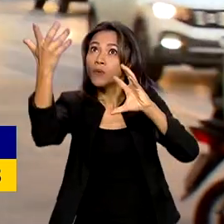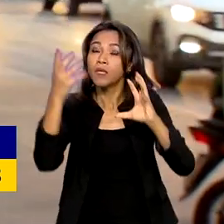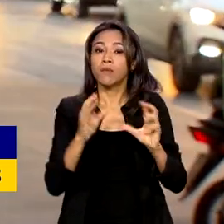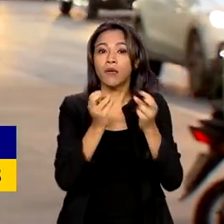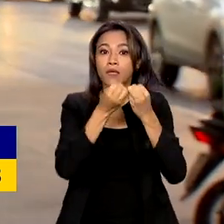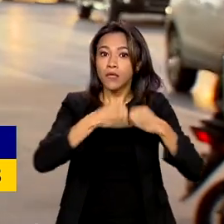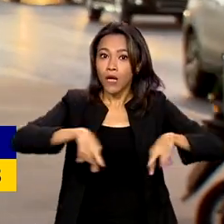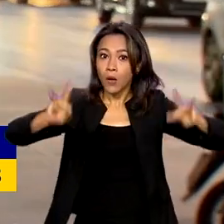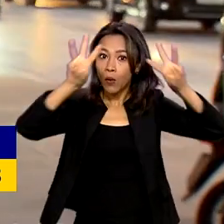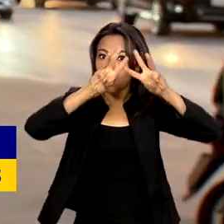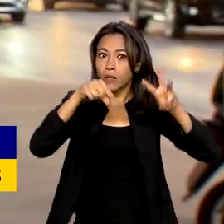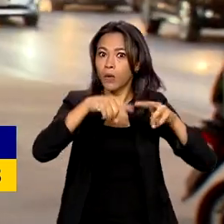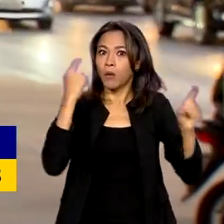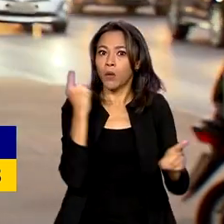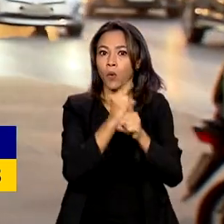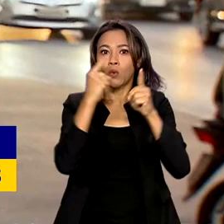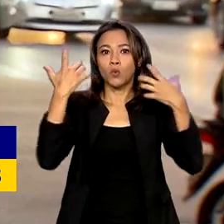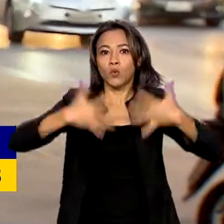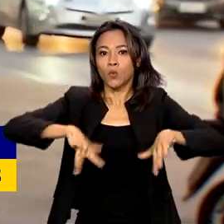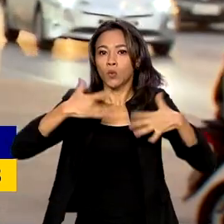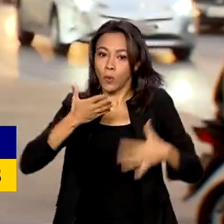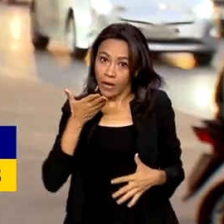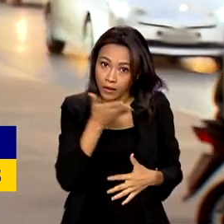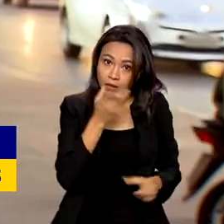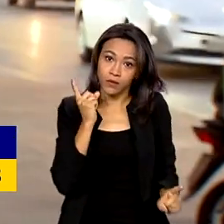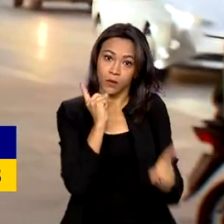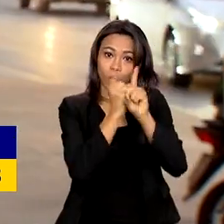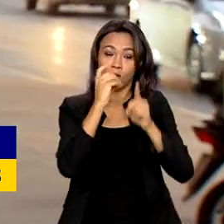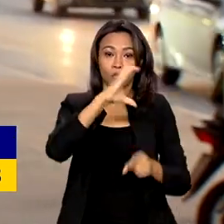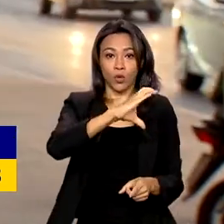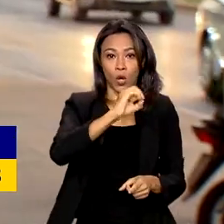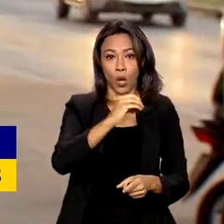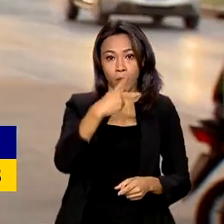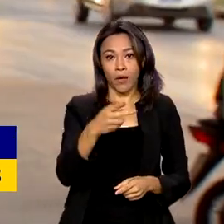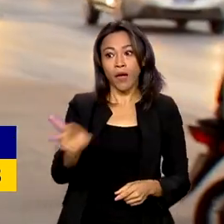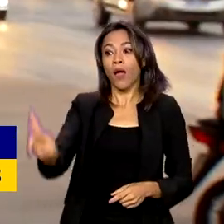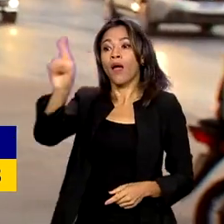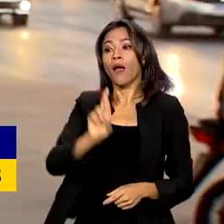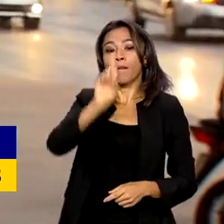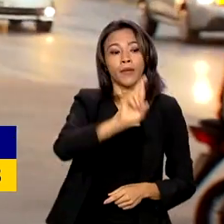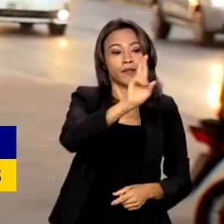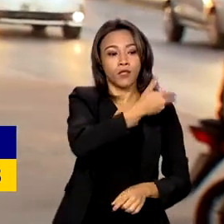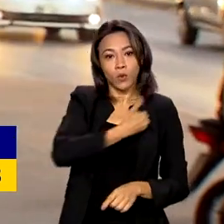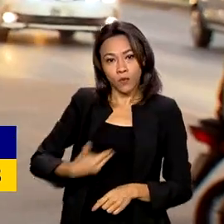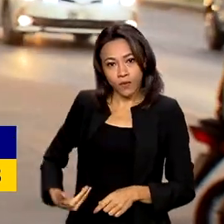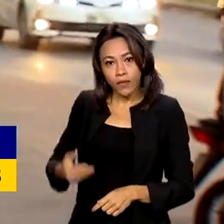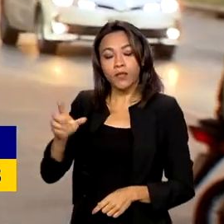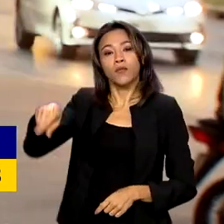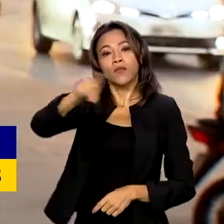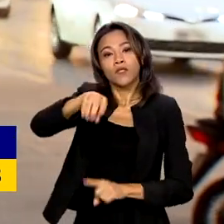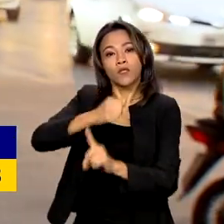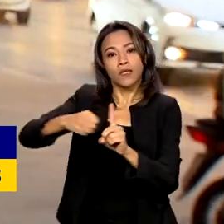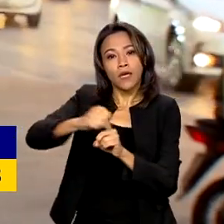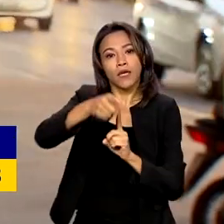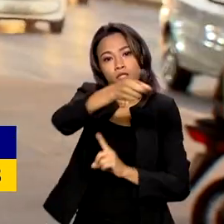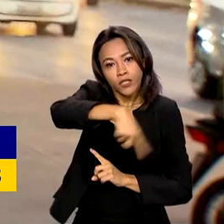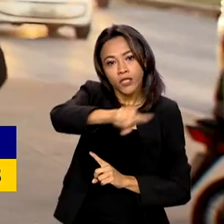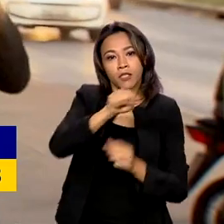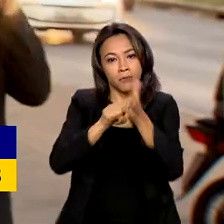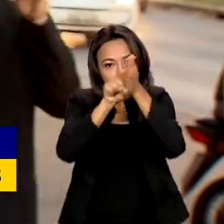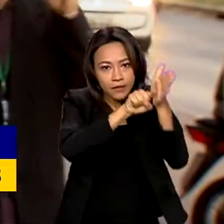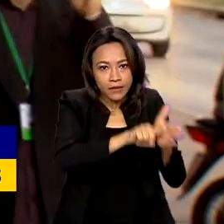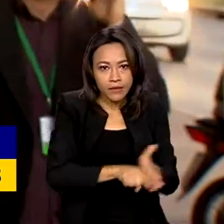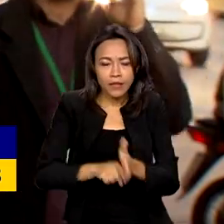dessa temática. É durante a COP que representantes de governos, da sociedade civil e cientistas se